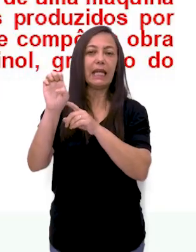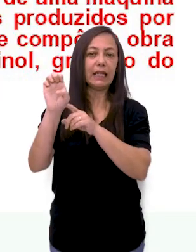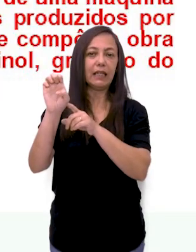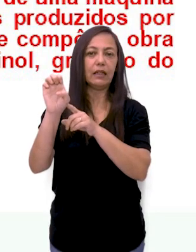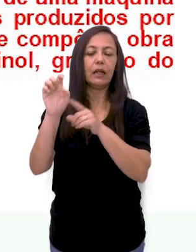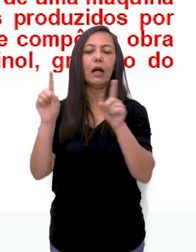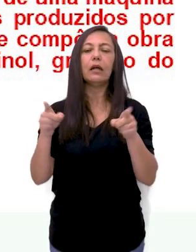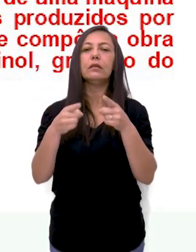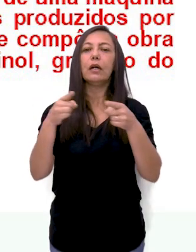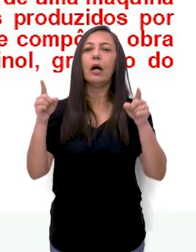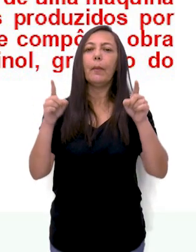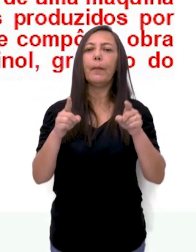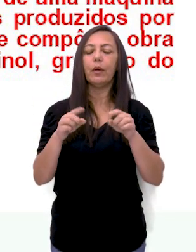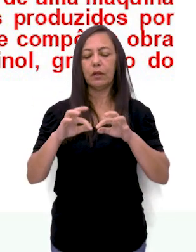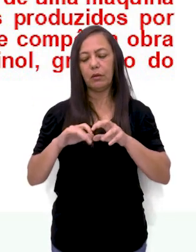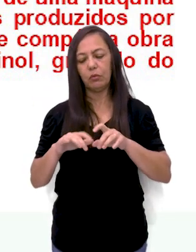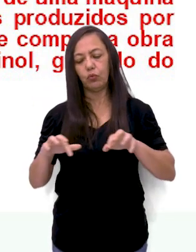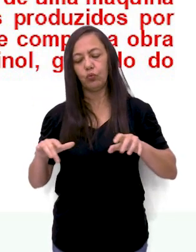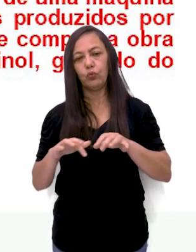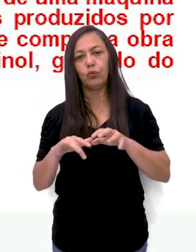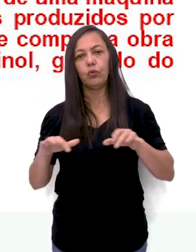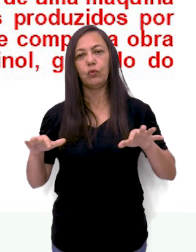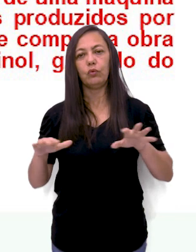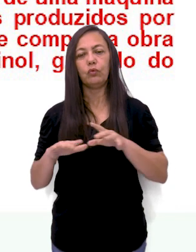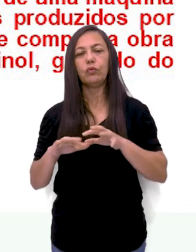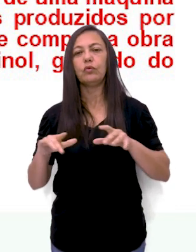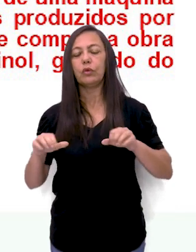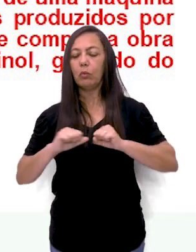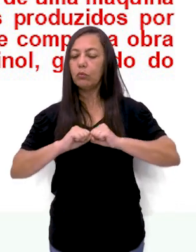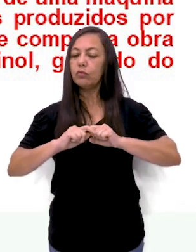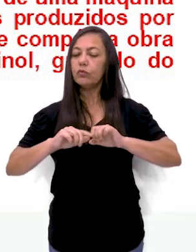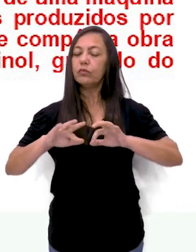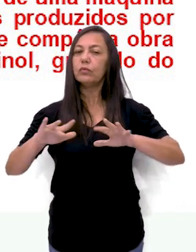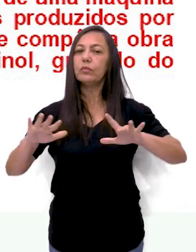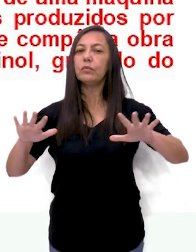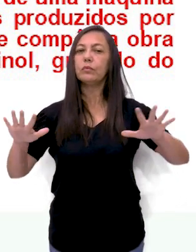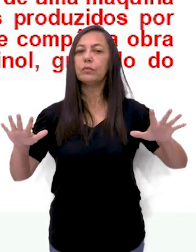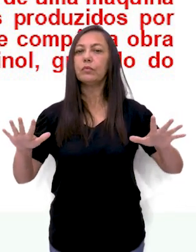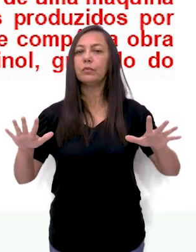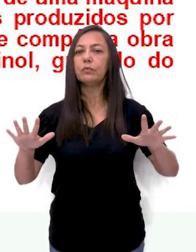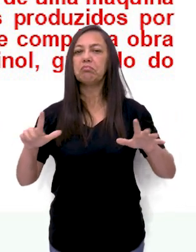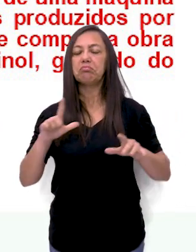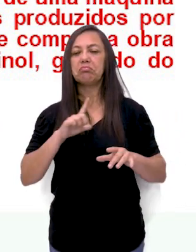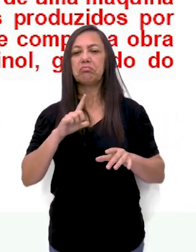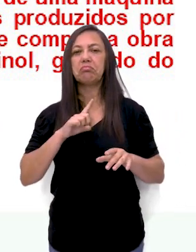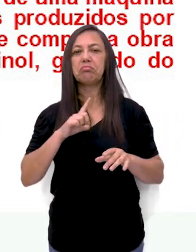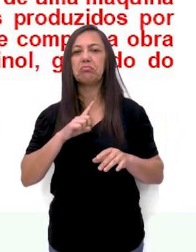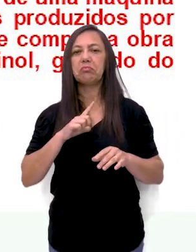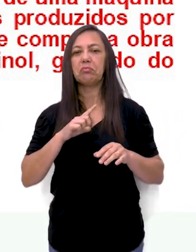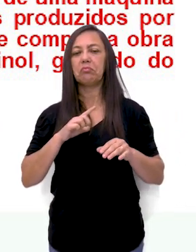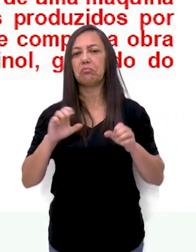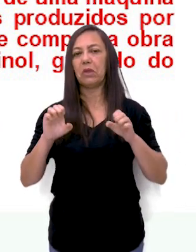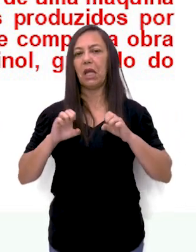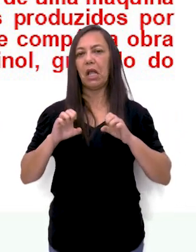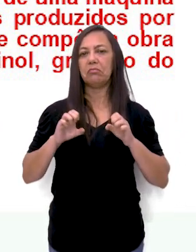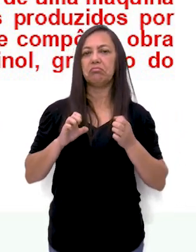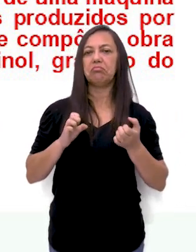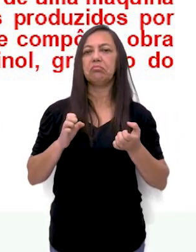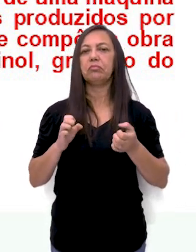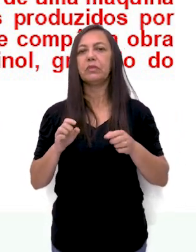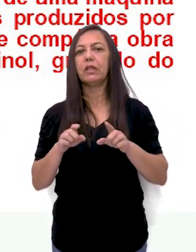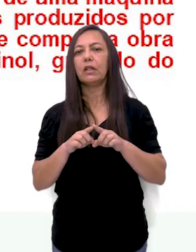a música instrumental passa a ter maior visibilidade, adquirindo elegância e sofisticação